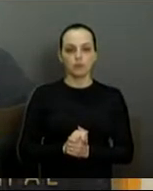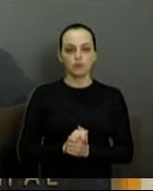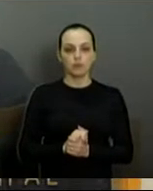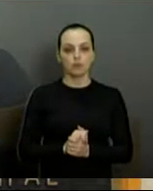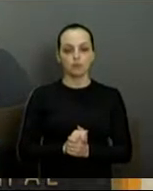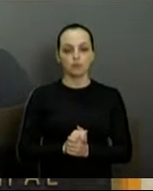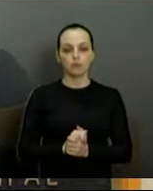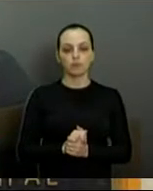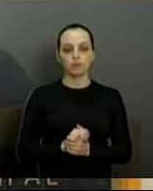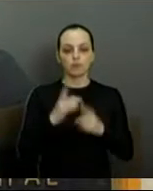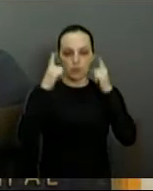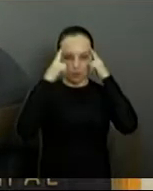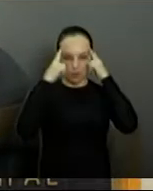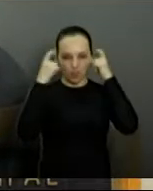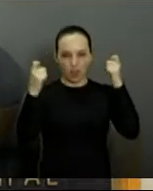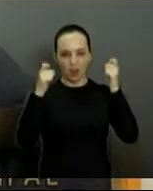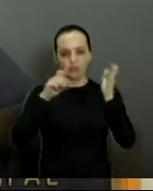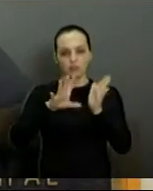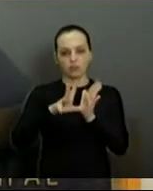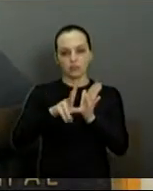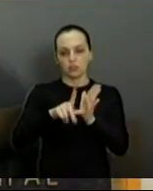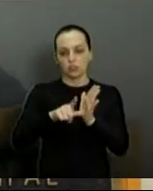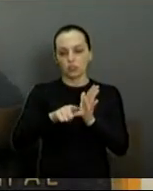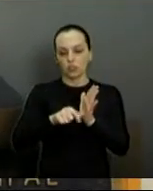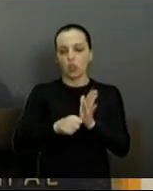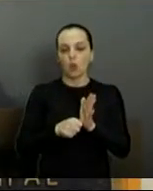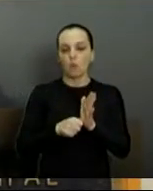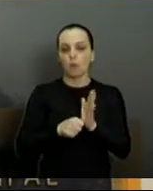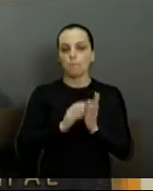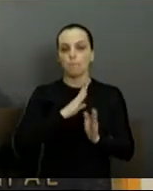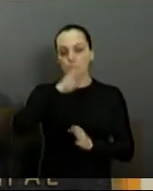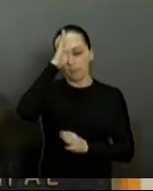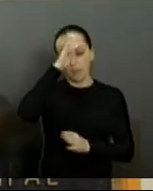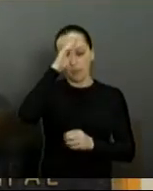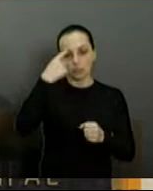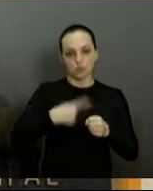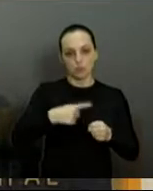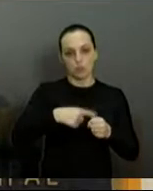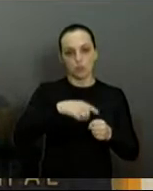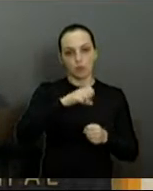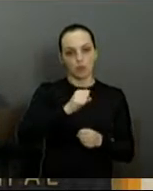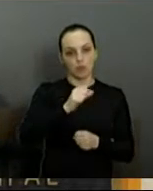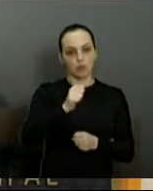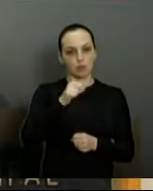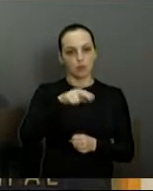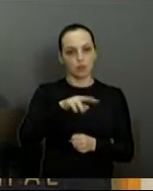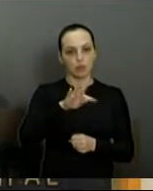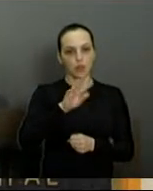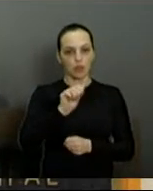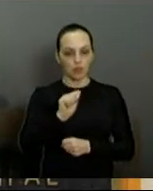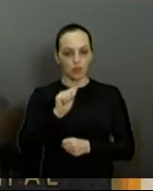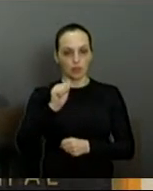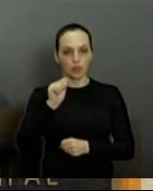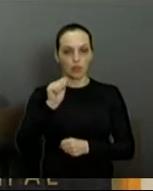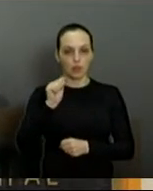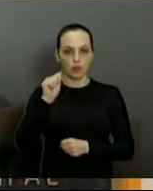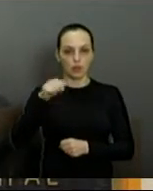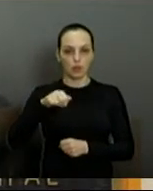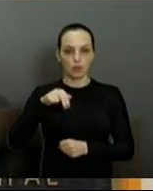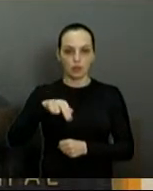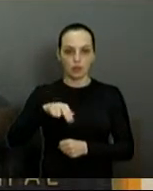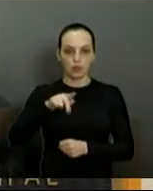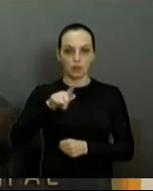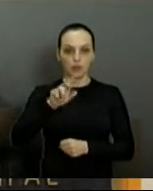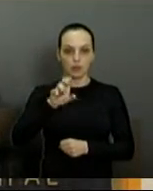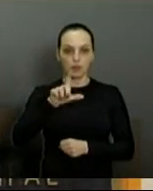violência, roubo, principalmente no bairro de Santa Angelina. Eu já fiz um ofício cobrando a